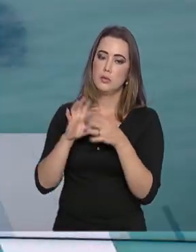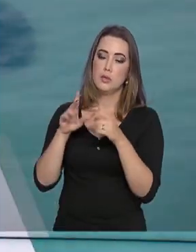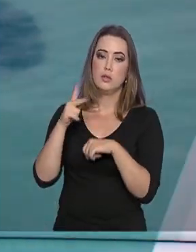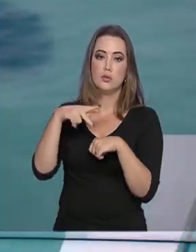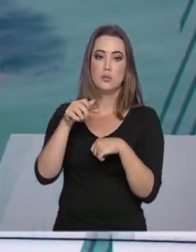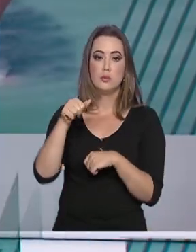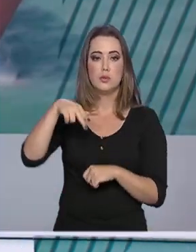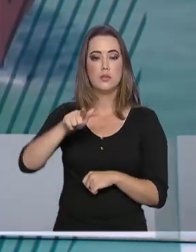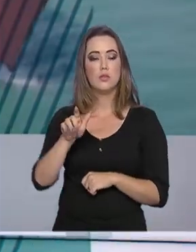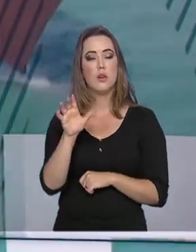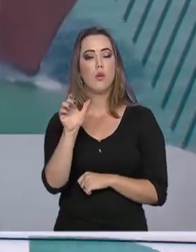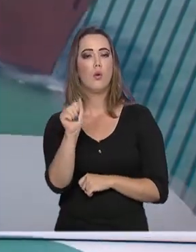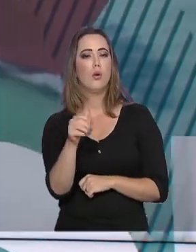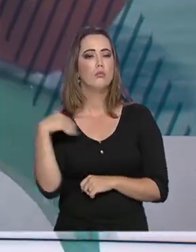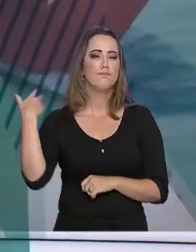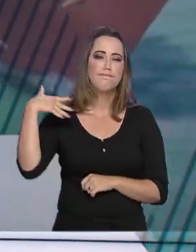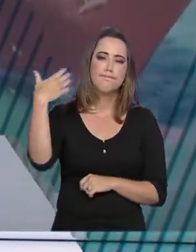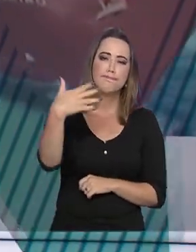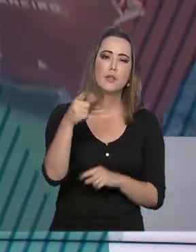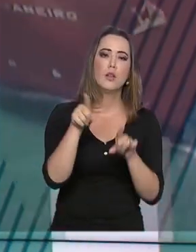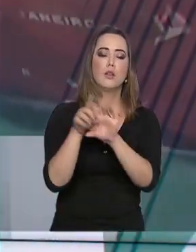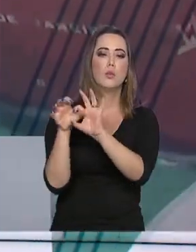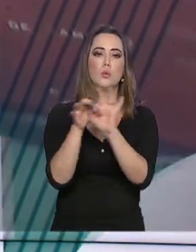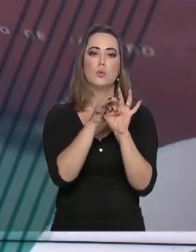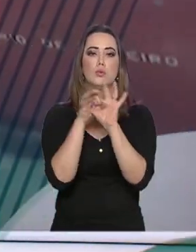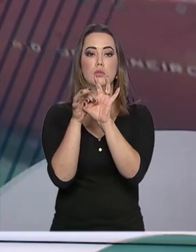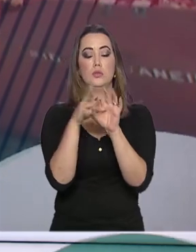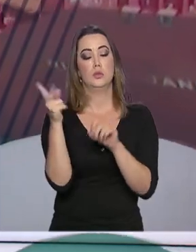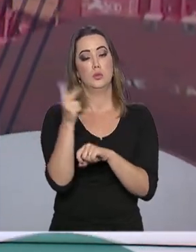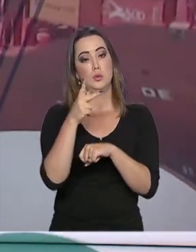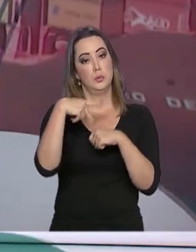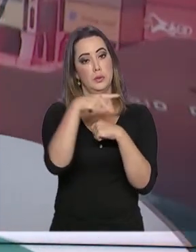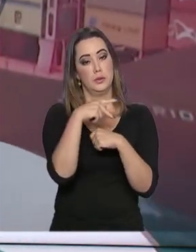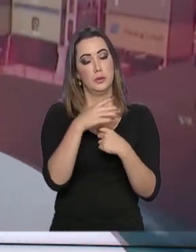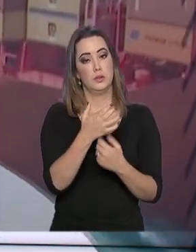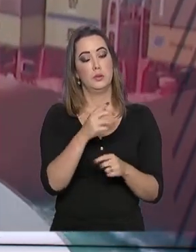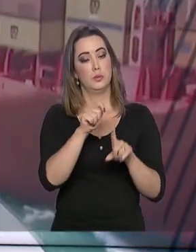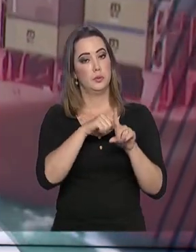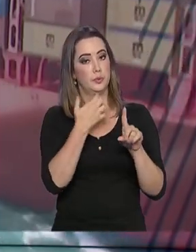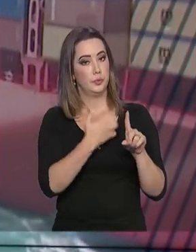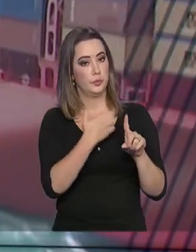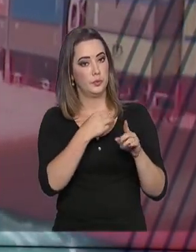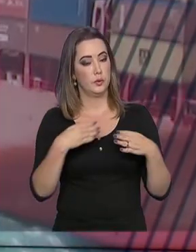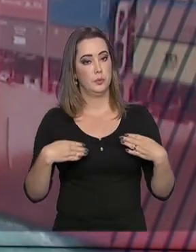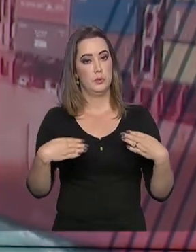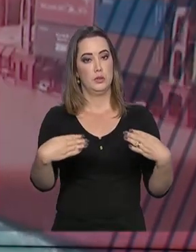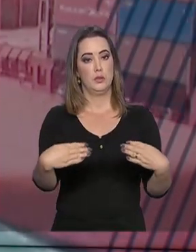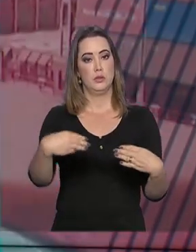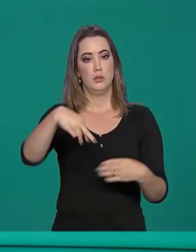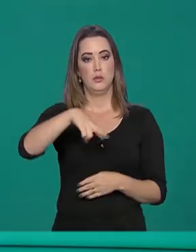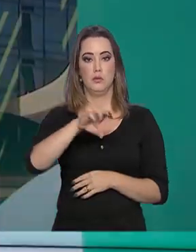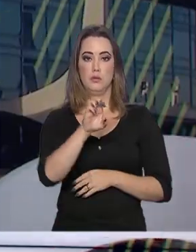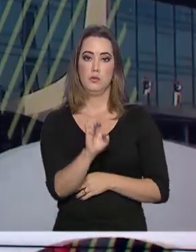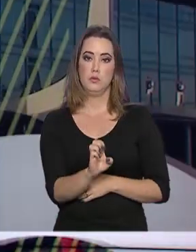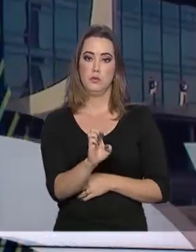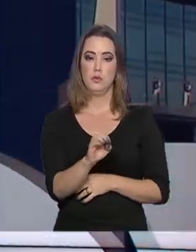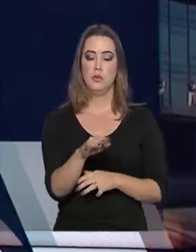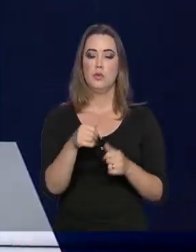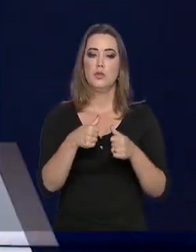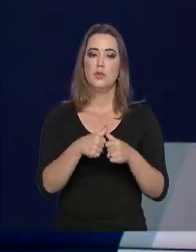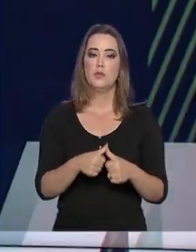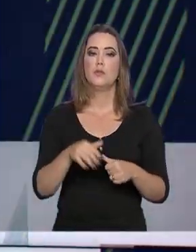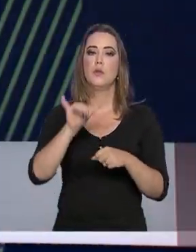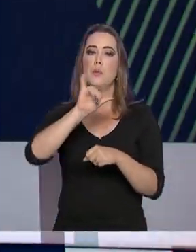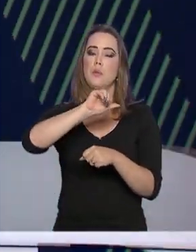anos e de lá para cá mantém relações bilaterais em várias áreas. Em dezembro, o ministro das Relações Exteriores, Ernesto Araújo,